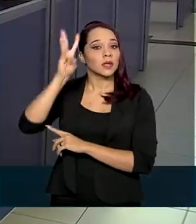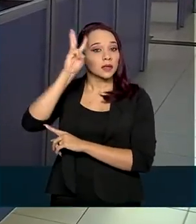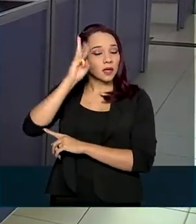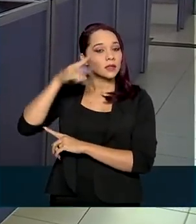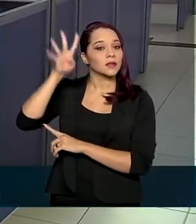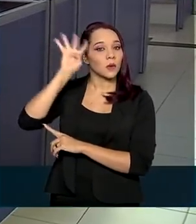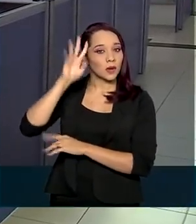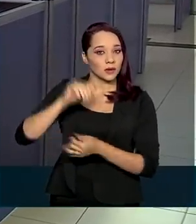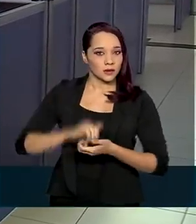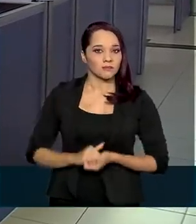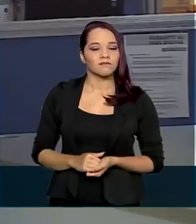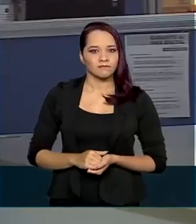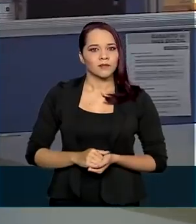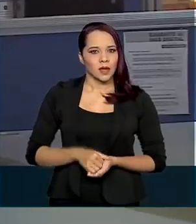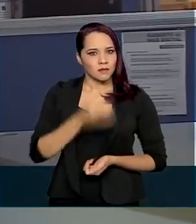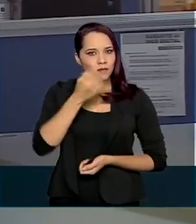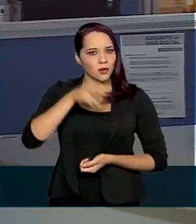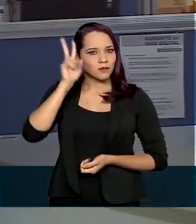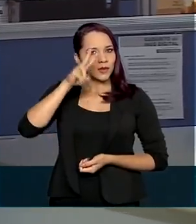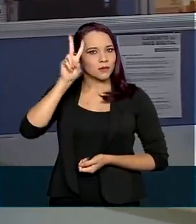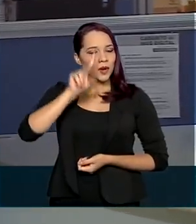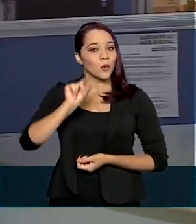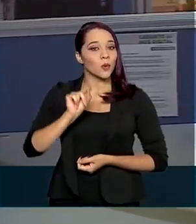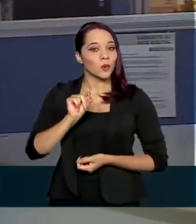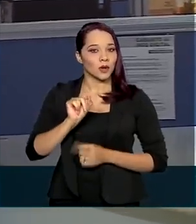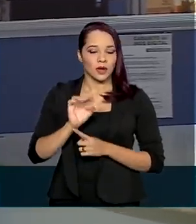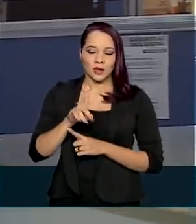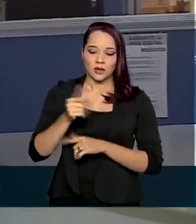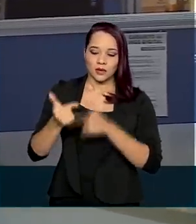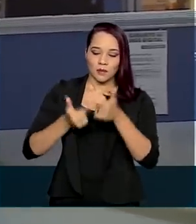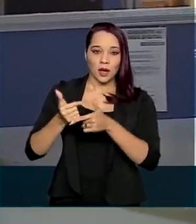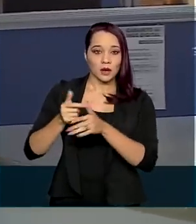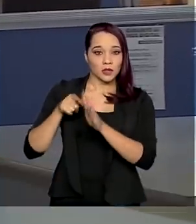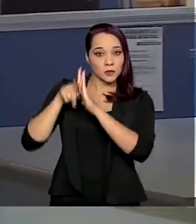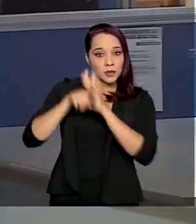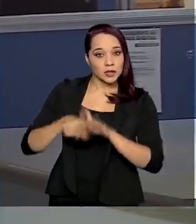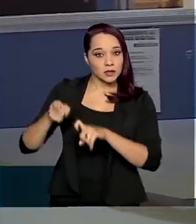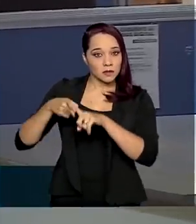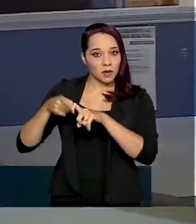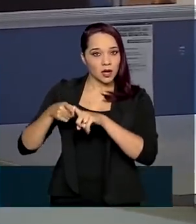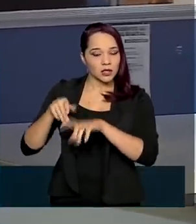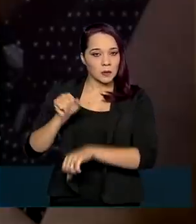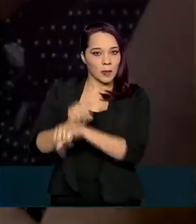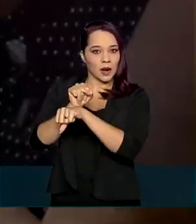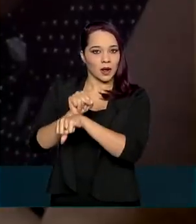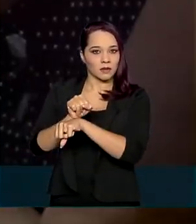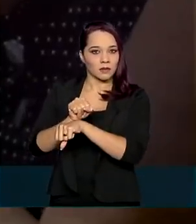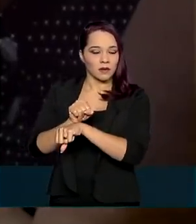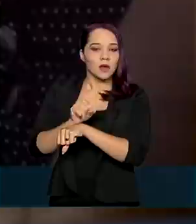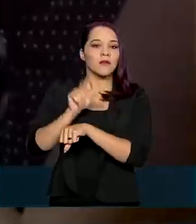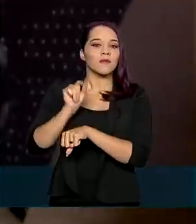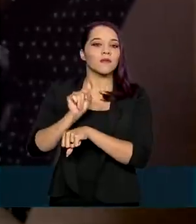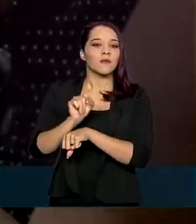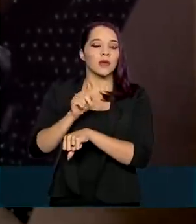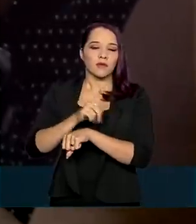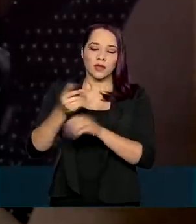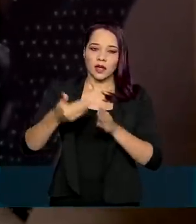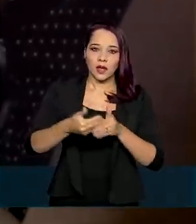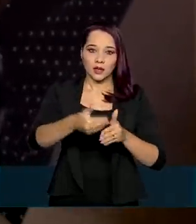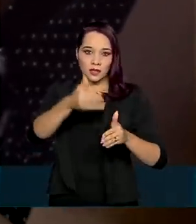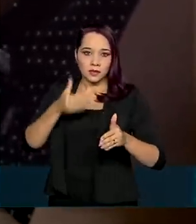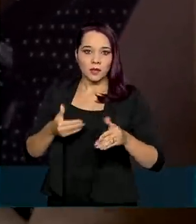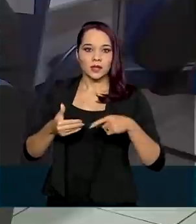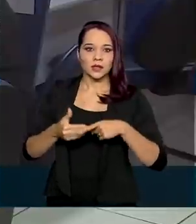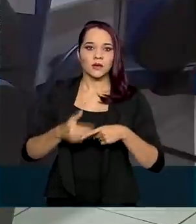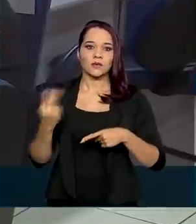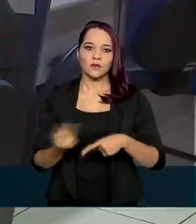-feira. É bom lembrar que, enquanto o serviço de perícia médica estiver suspenso, serão concedidas antecipações